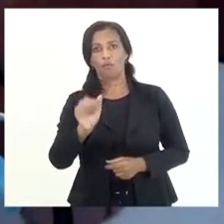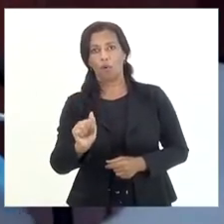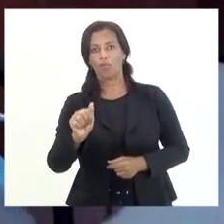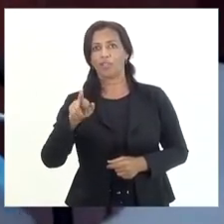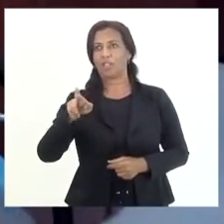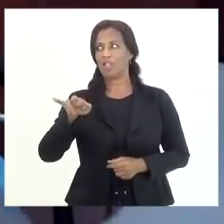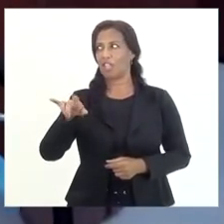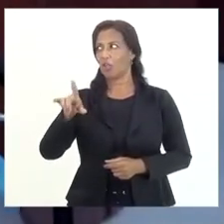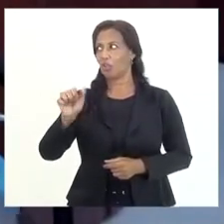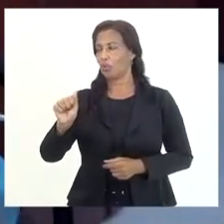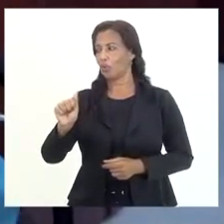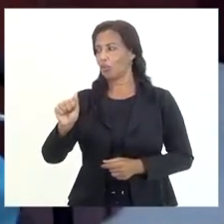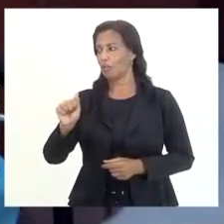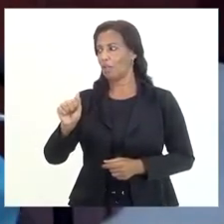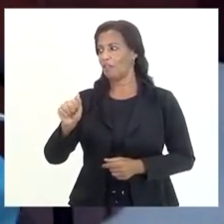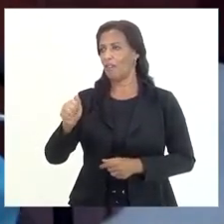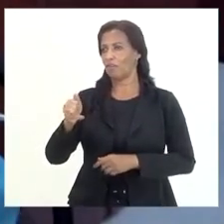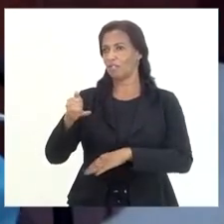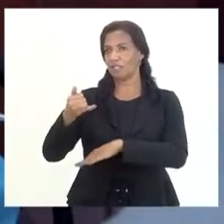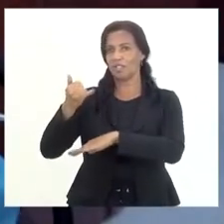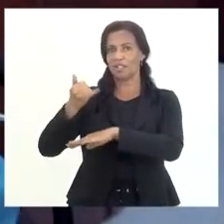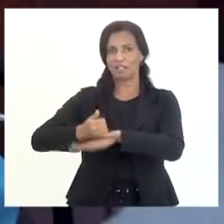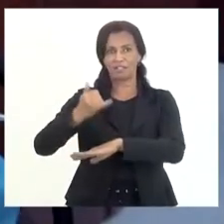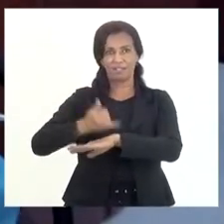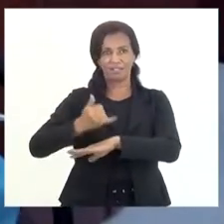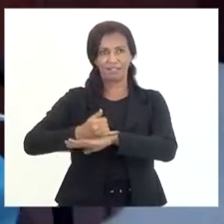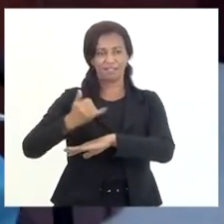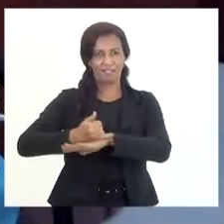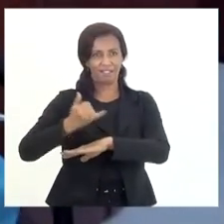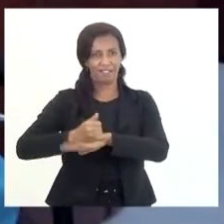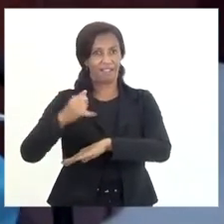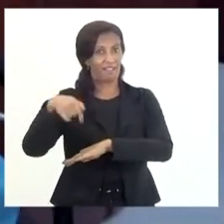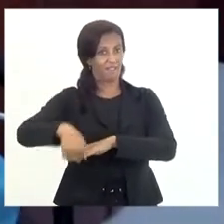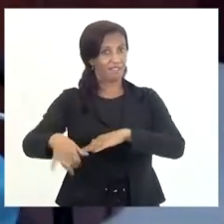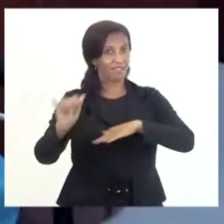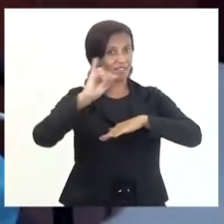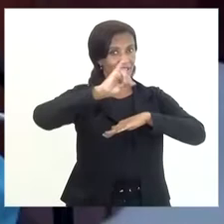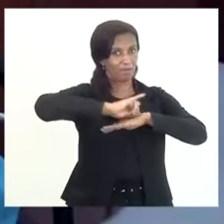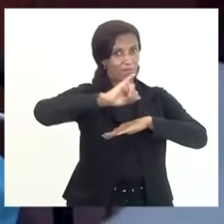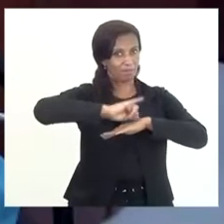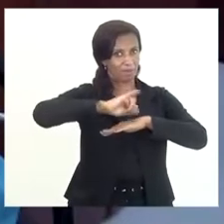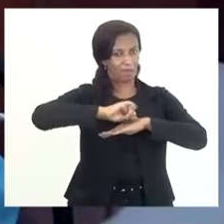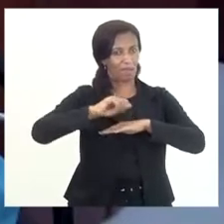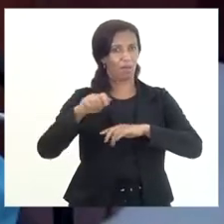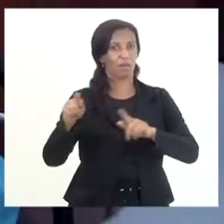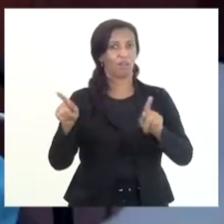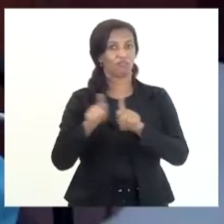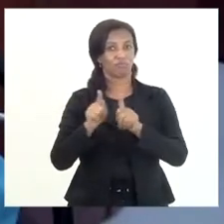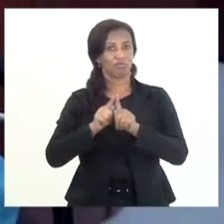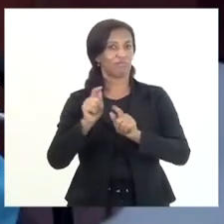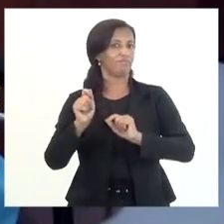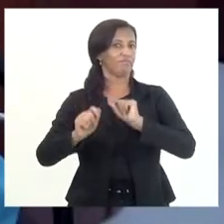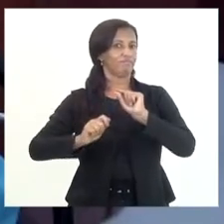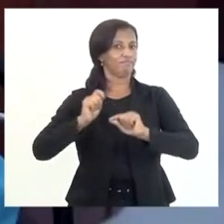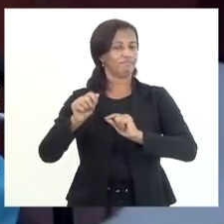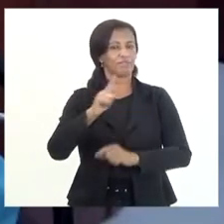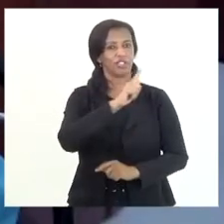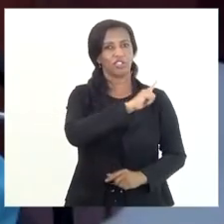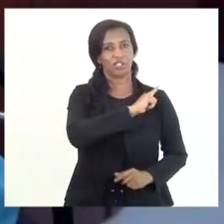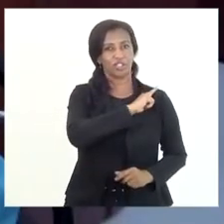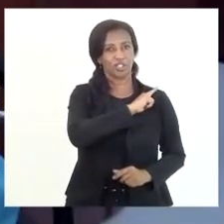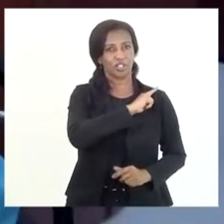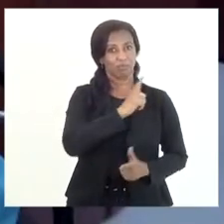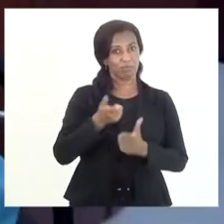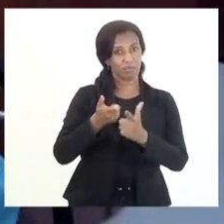na quinta Procuradoria Regional. Aqui na capital, a gente faz a gestão como um todo da dívida ativa,